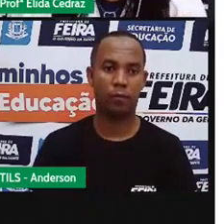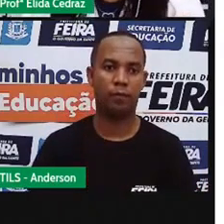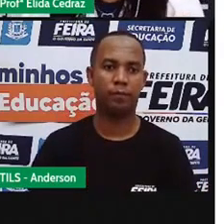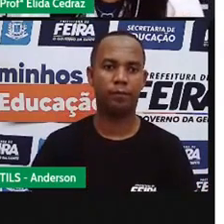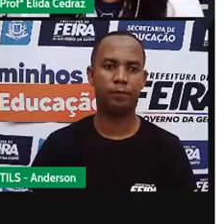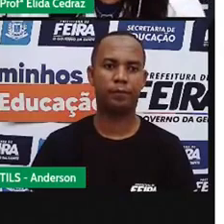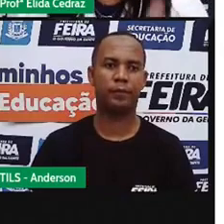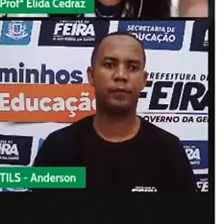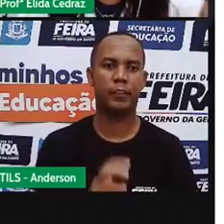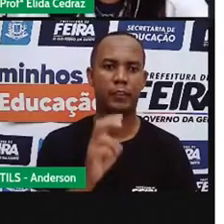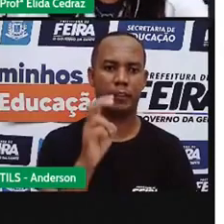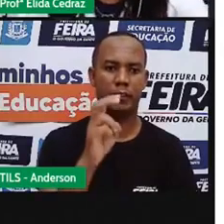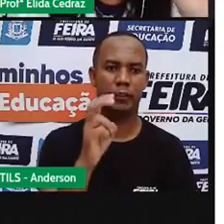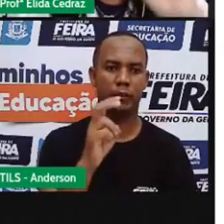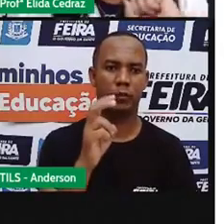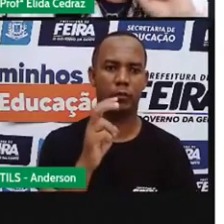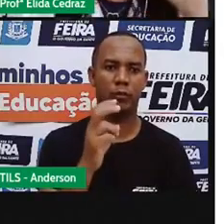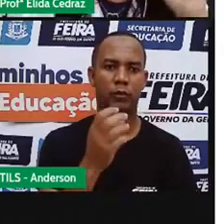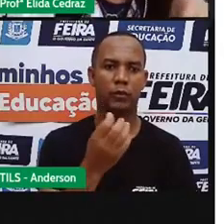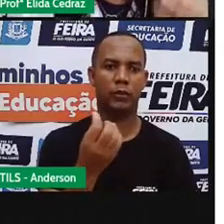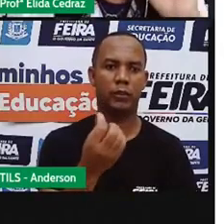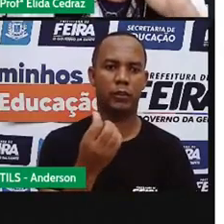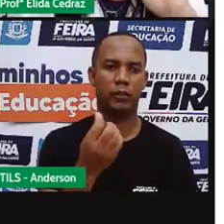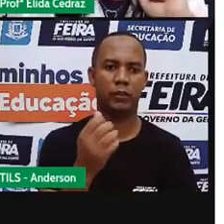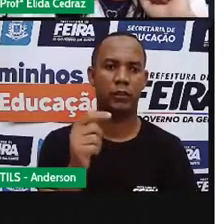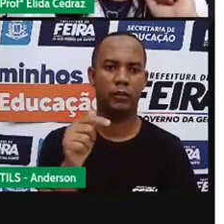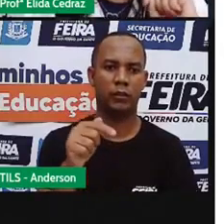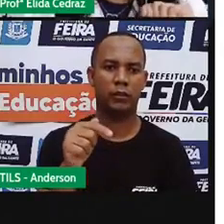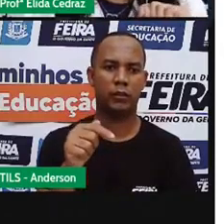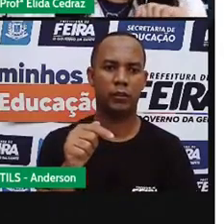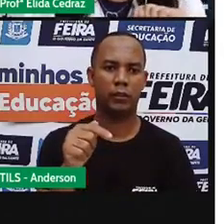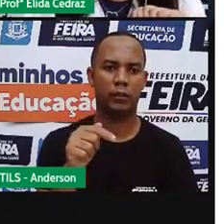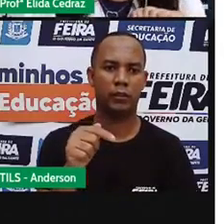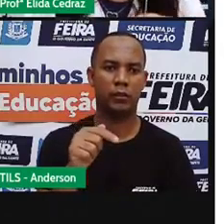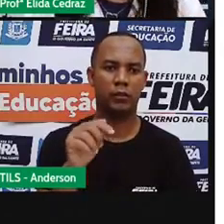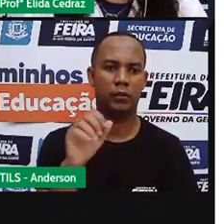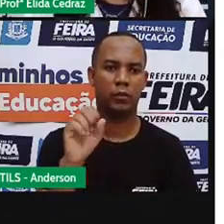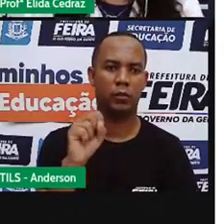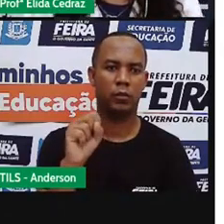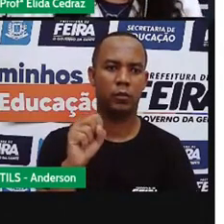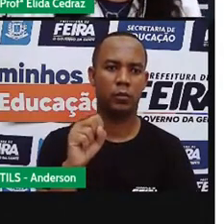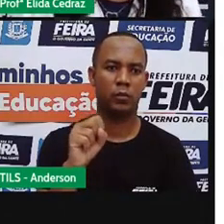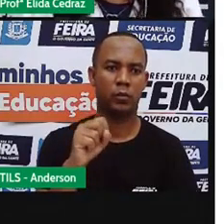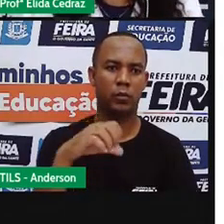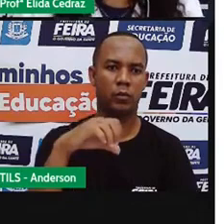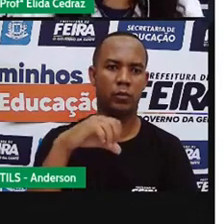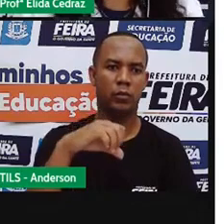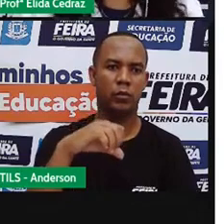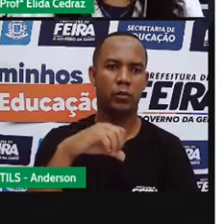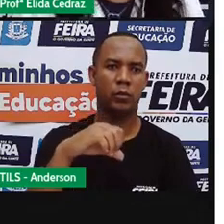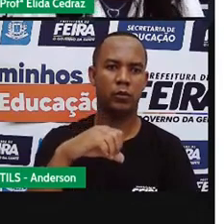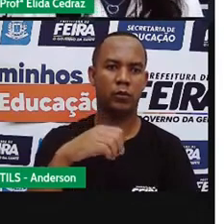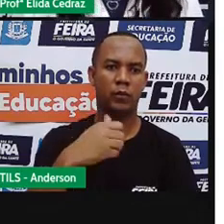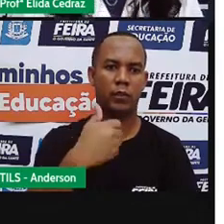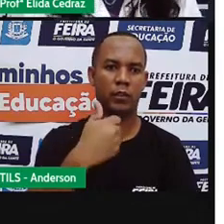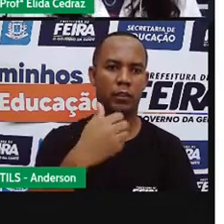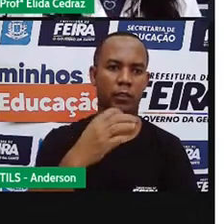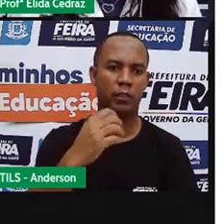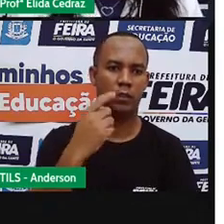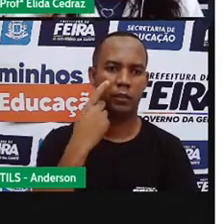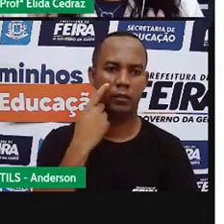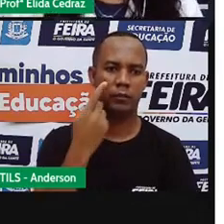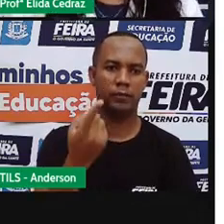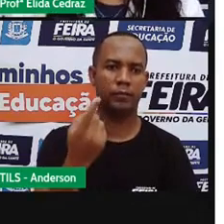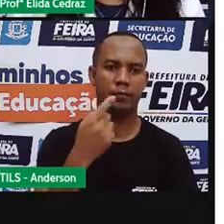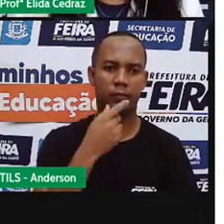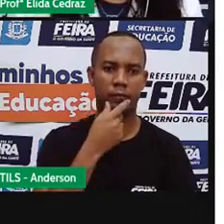5, né? 6, 7, 8, 9, 10.